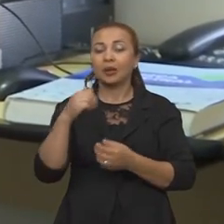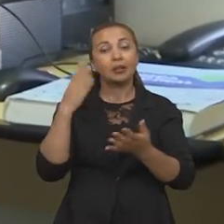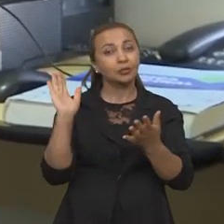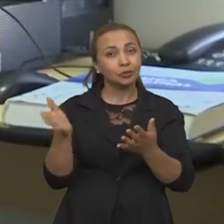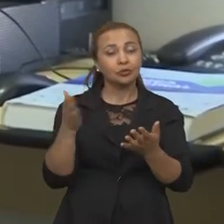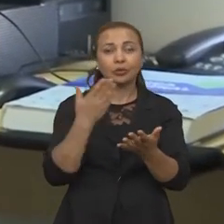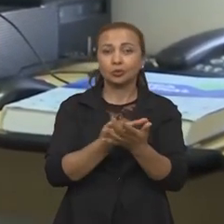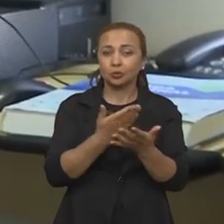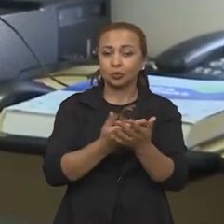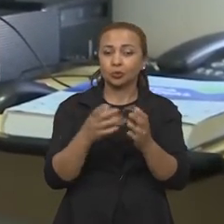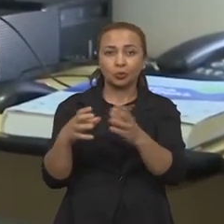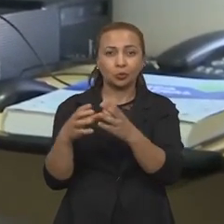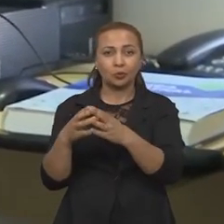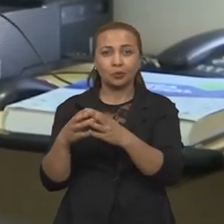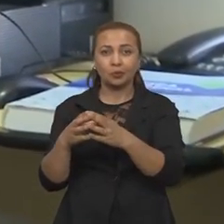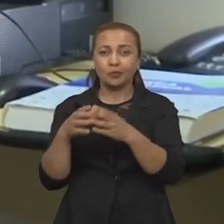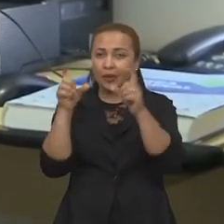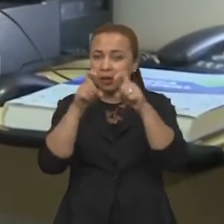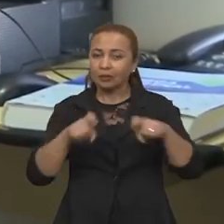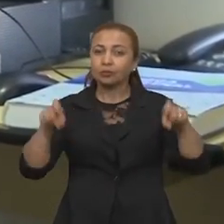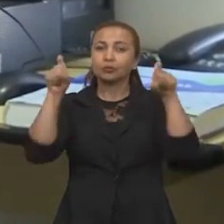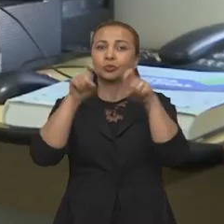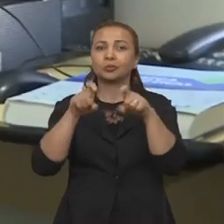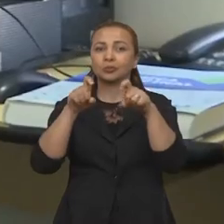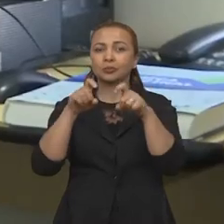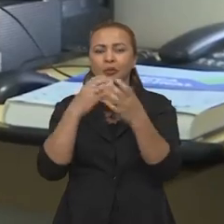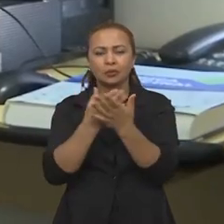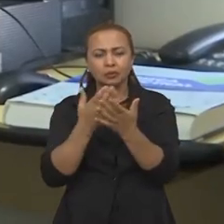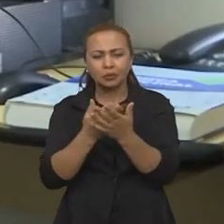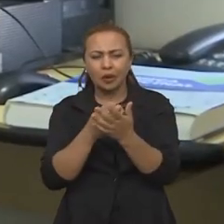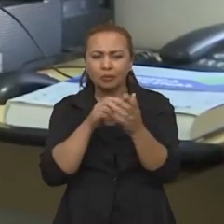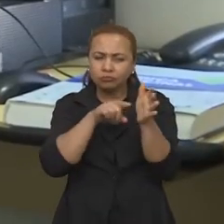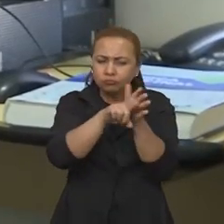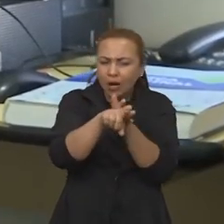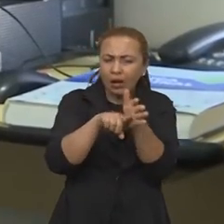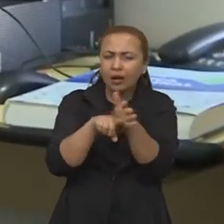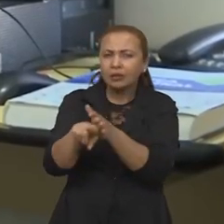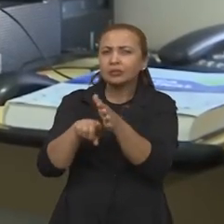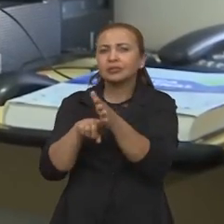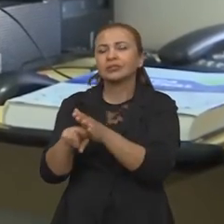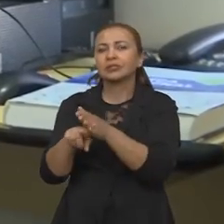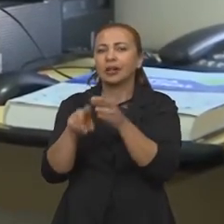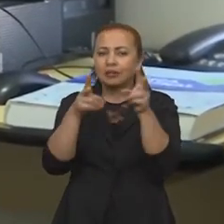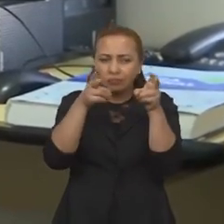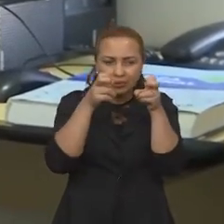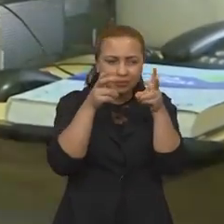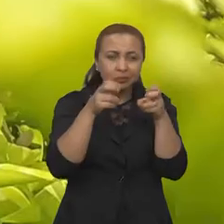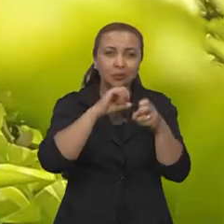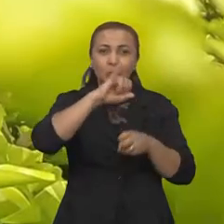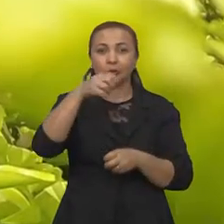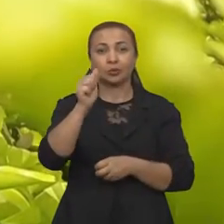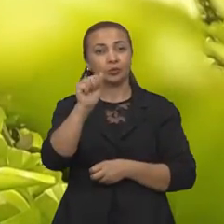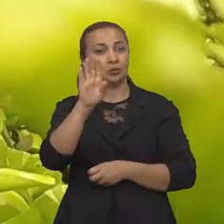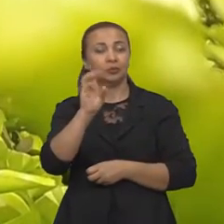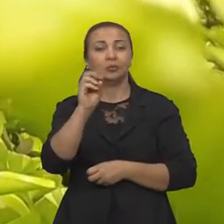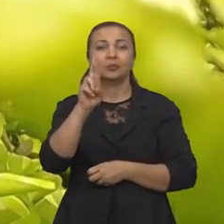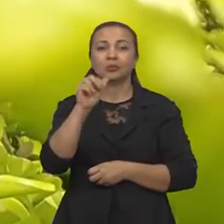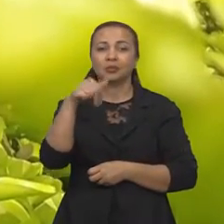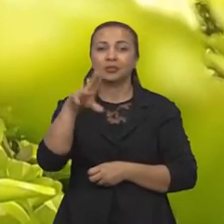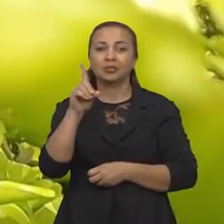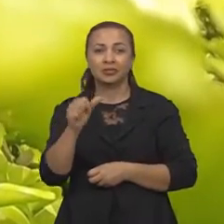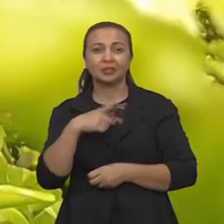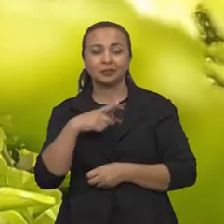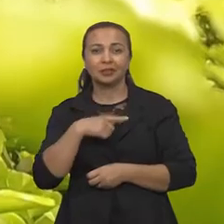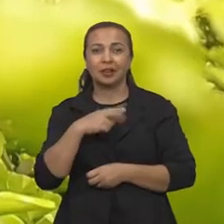que é o Grupo de Química Quântica Computacional aqui da UESP. A gente já vem estudando e a gente já verificou, por exemplo, que o Jaborandi, que os alcalóides do